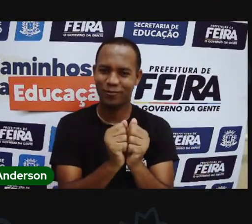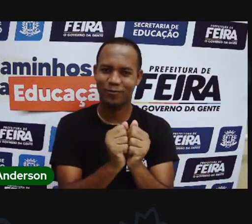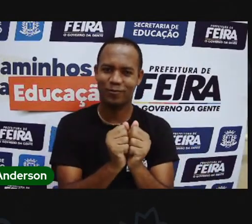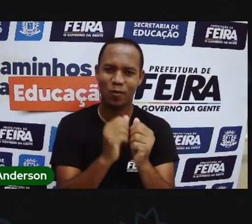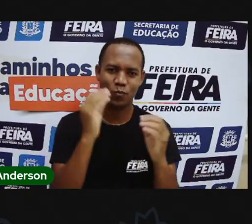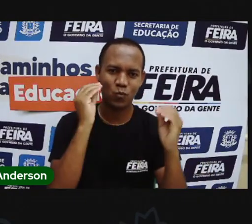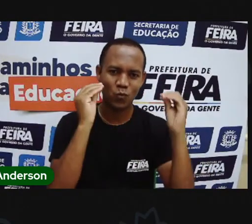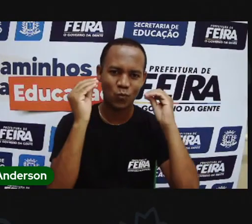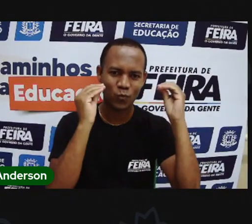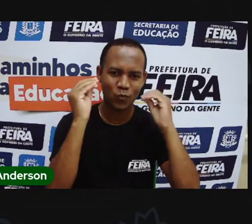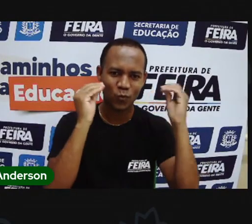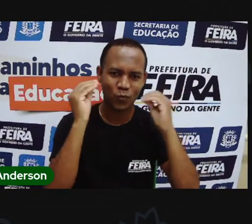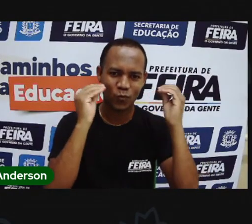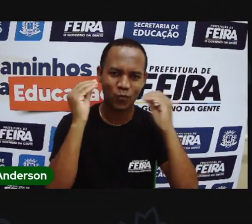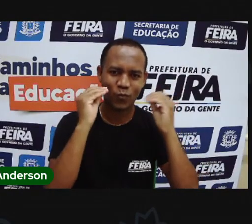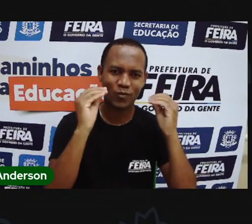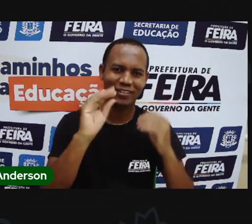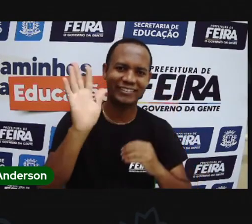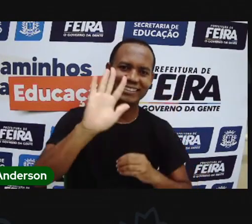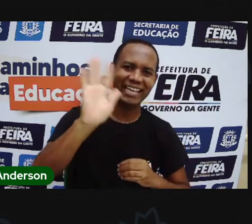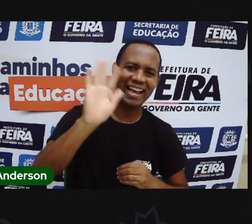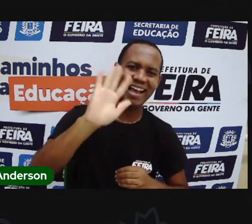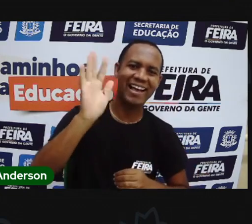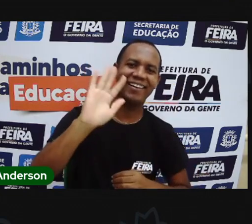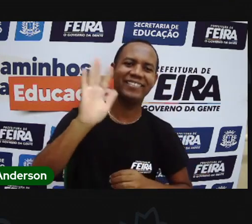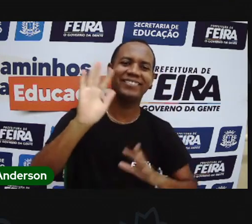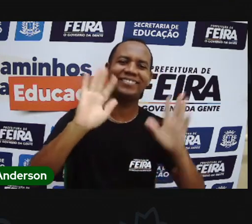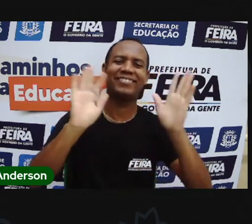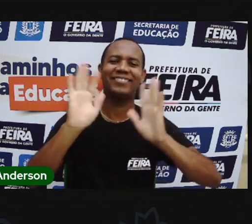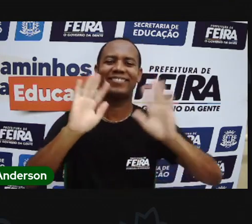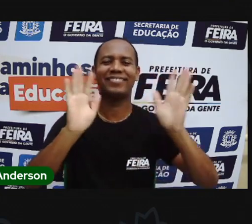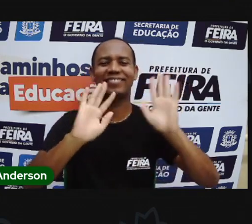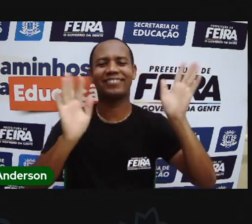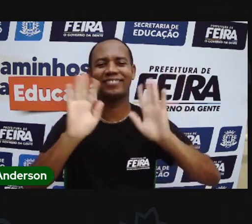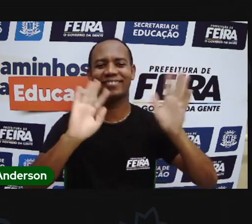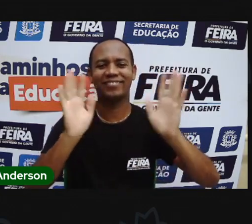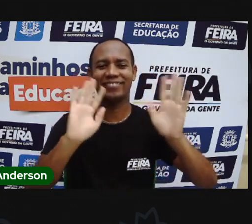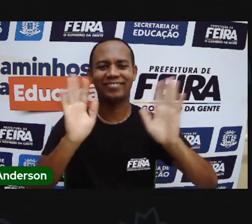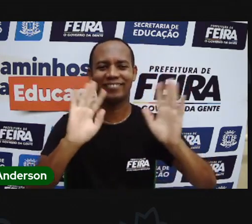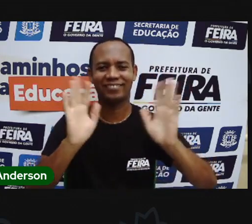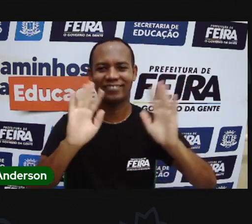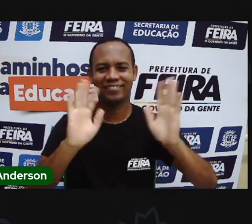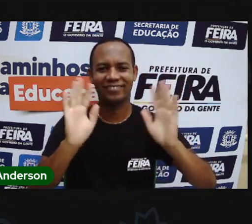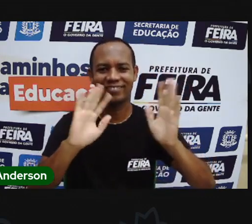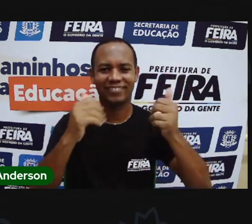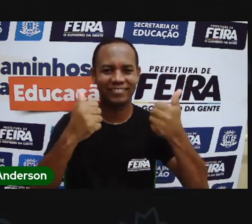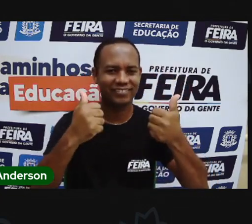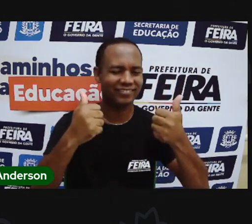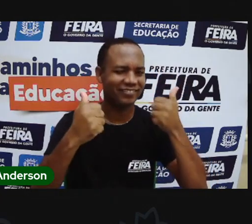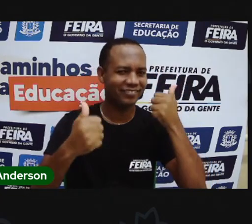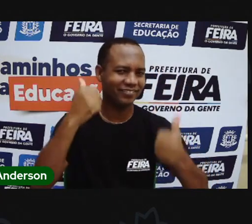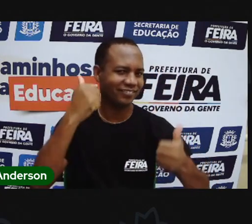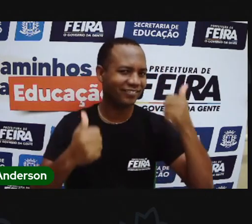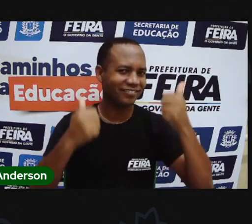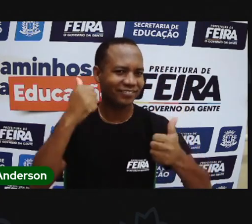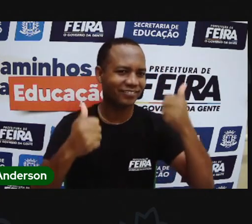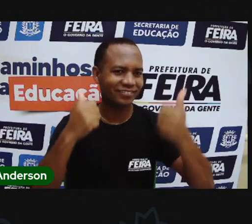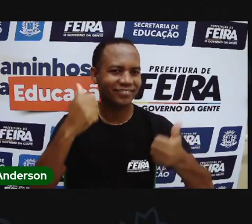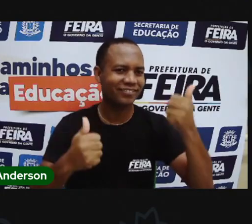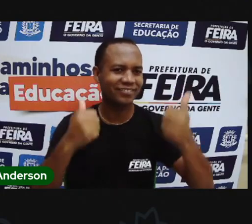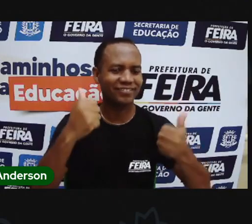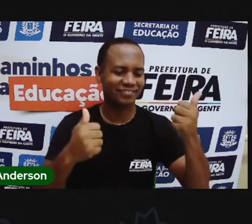vocês E até a nossa próxima aula Que eu tenho certeza que será tão bacana quanto eu Chega